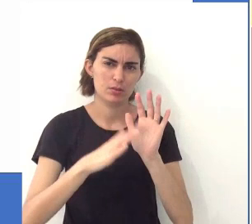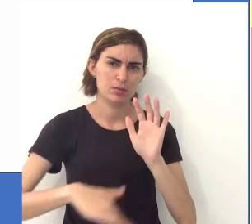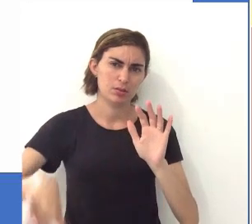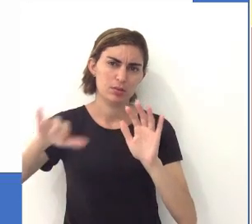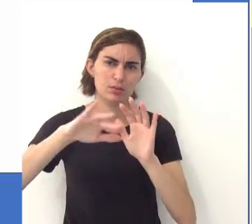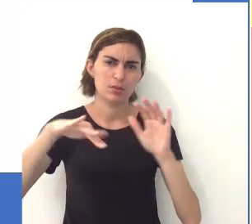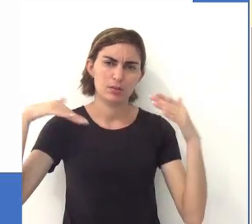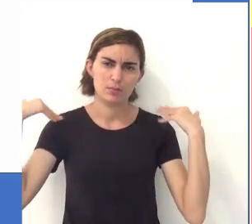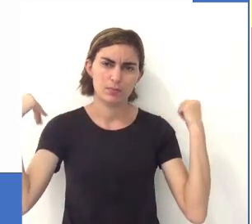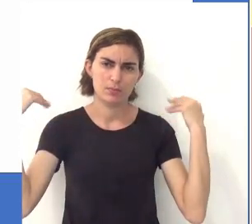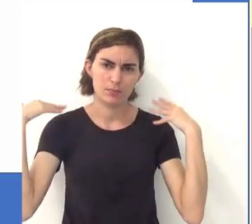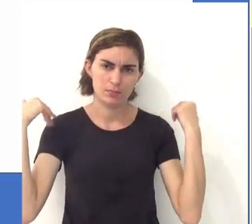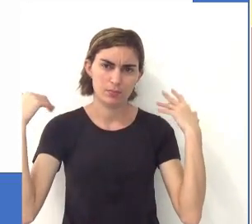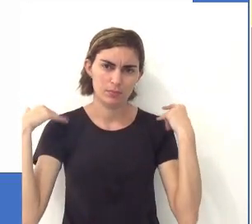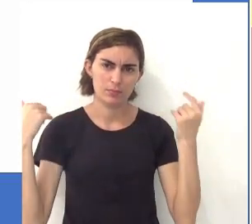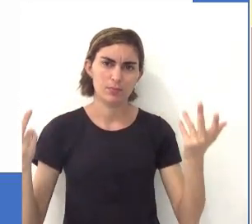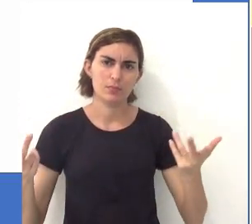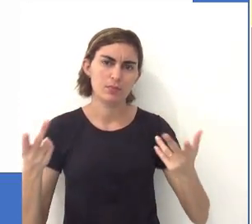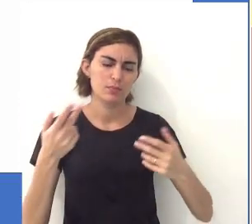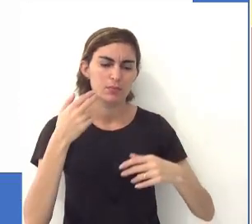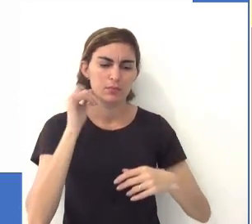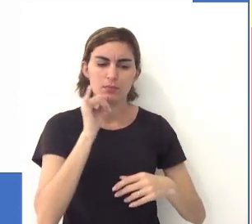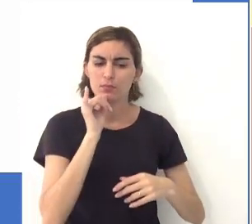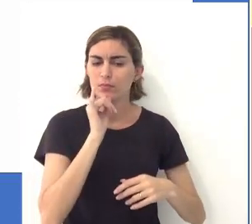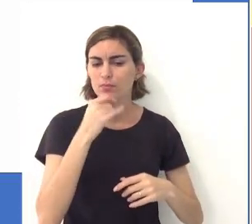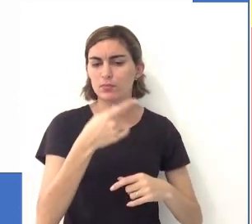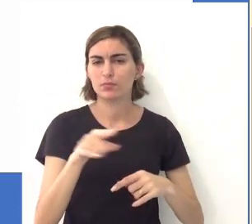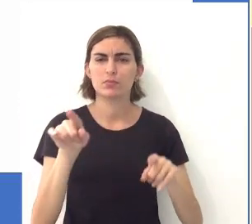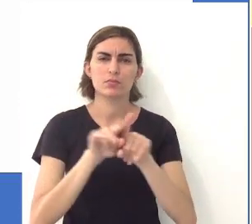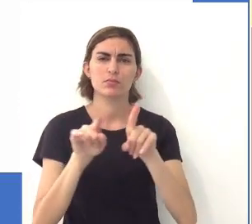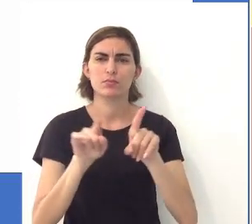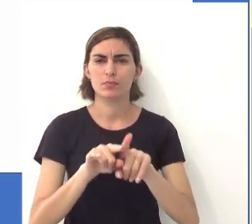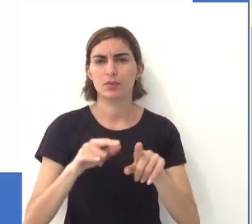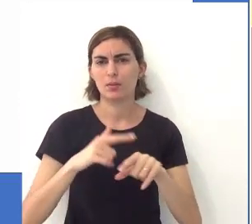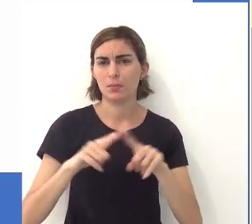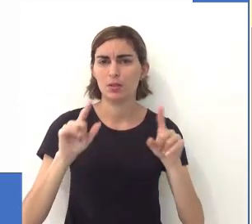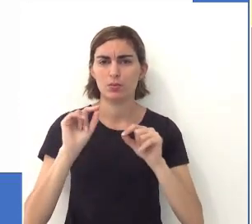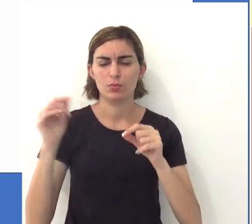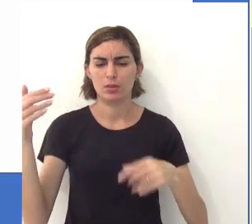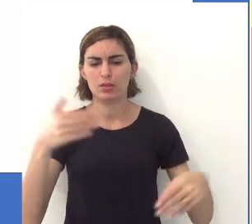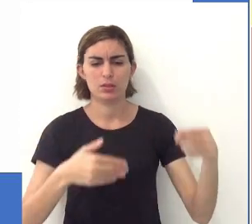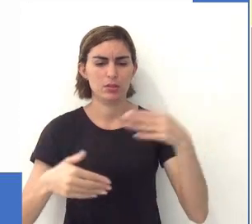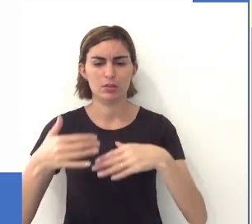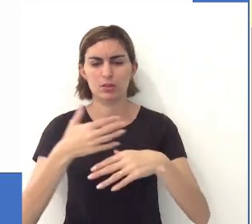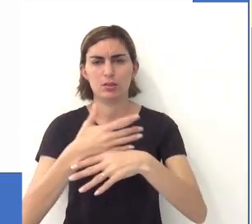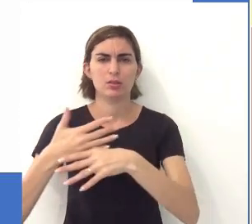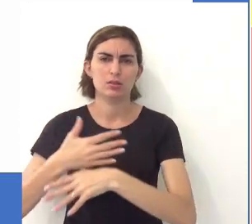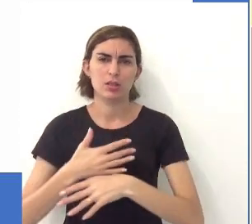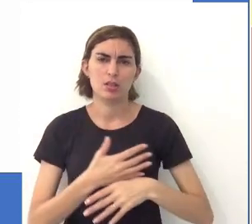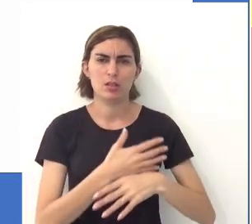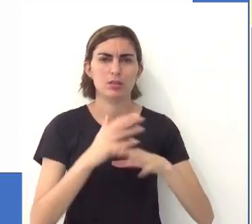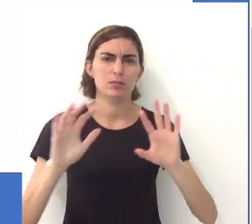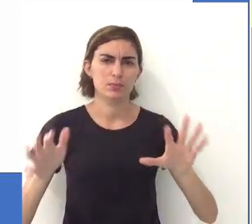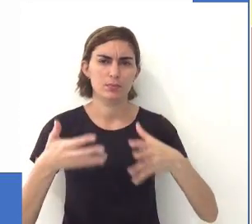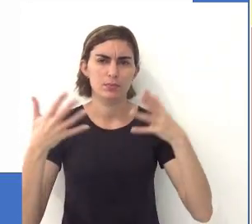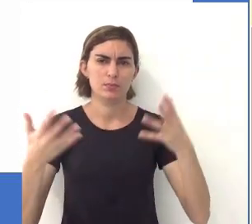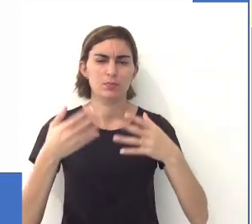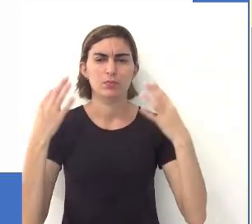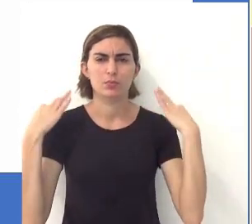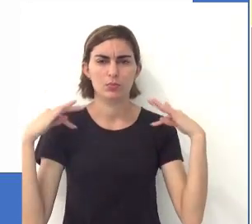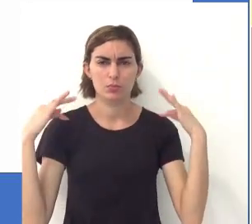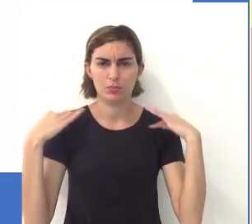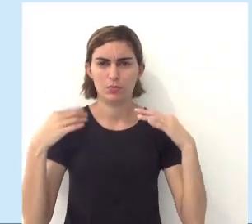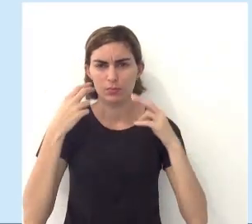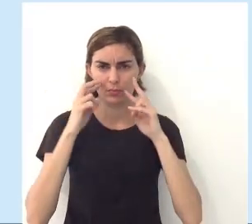investimento em áreas para lazer, tá? Em consumo turísticos, por exemplo. Você também vai ter mais acesso a cidades, incentivos também